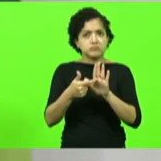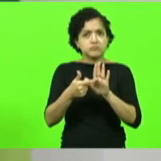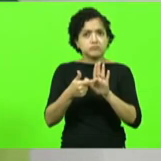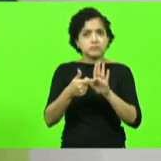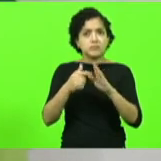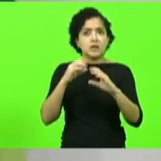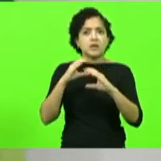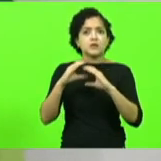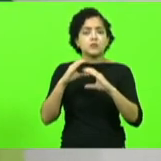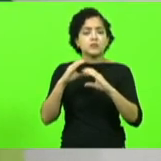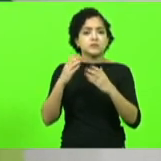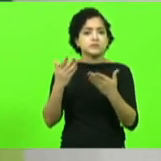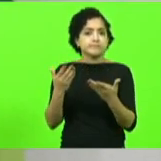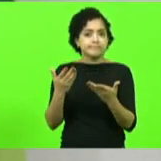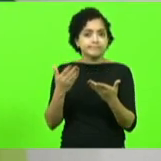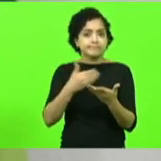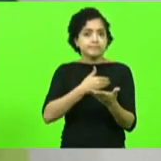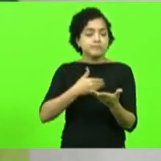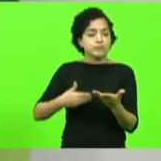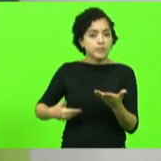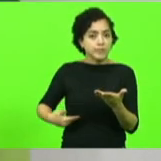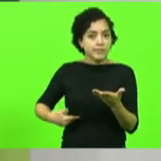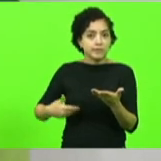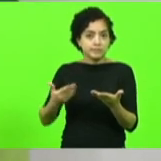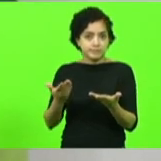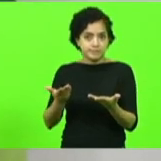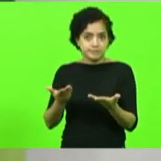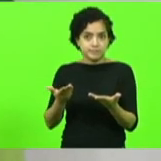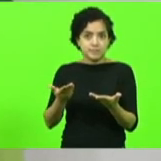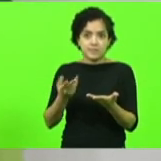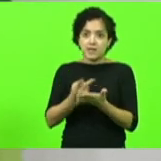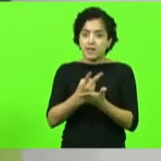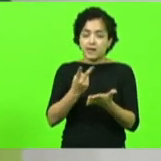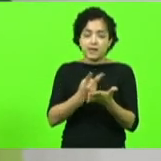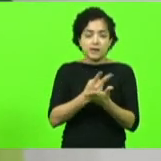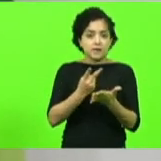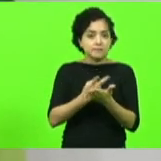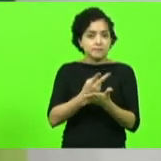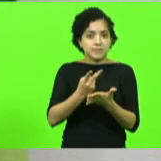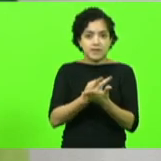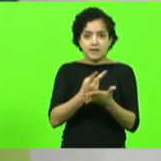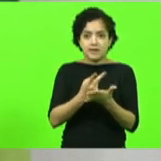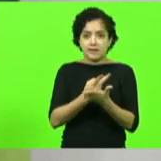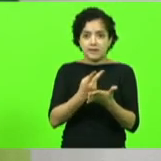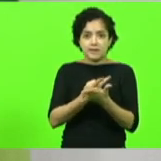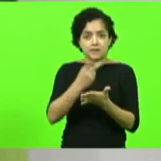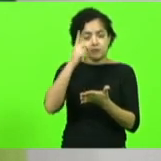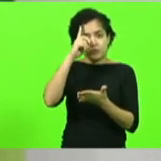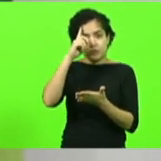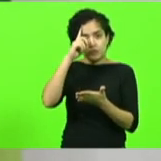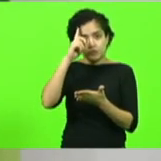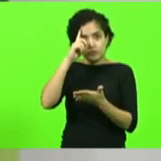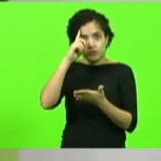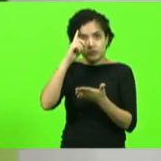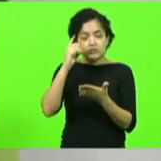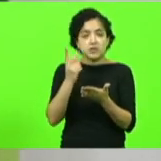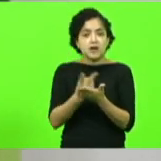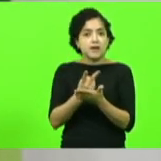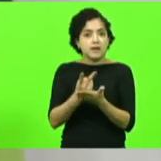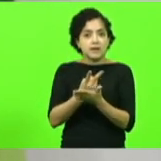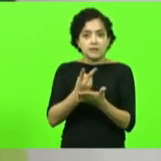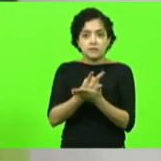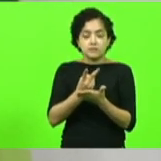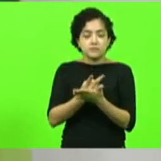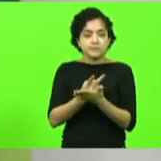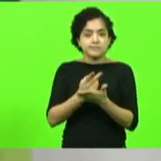do governo a comunicação do governo está errando todo dia deputado Kennedy deputado Maurício deputado todos os deputados estão aqui está